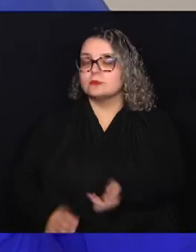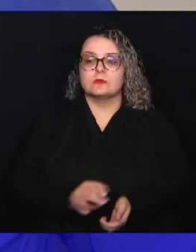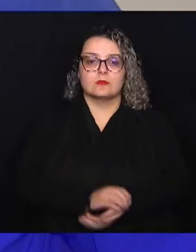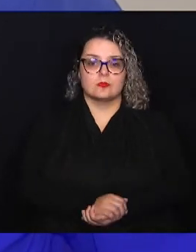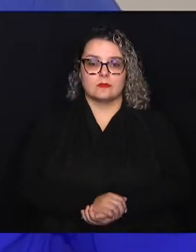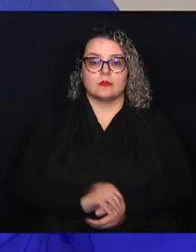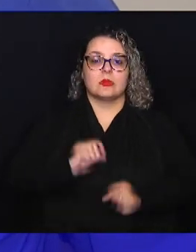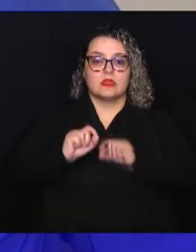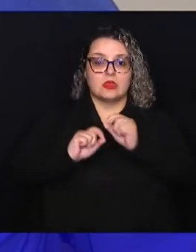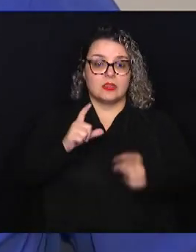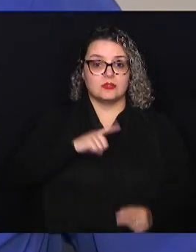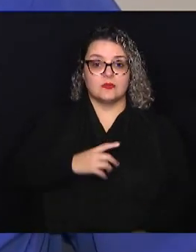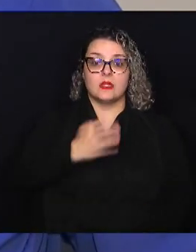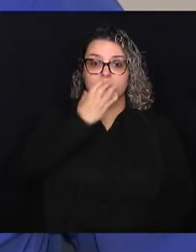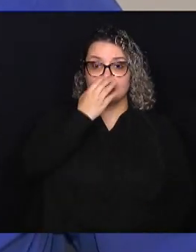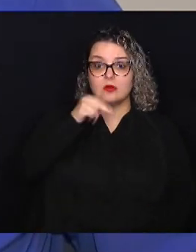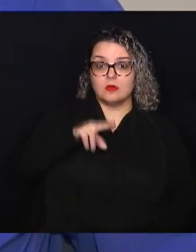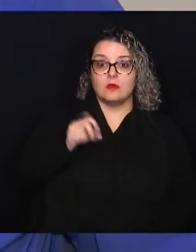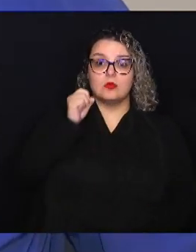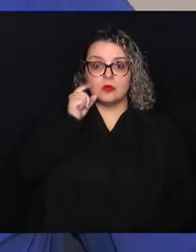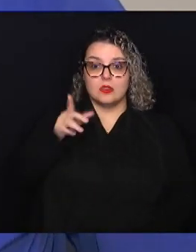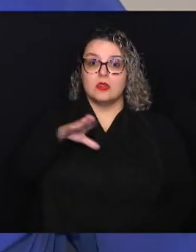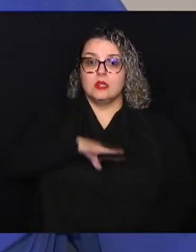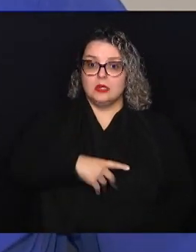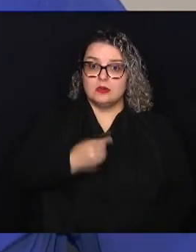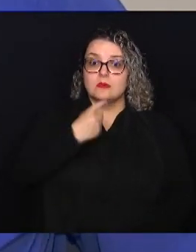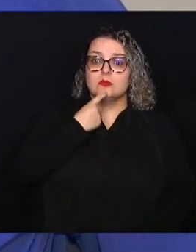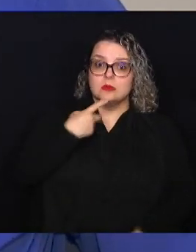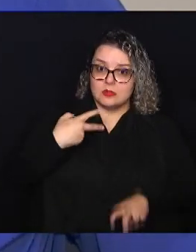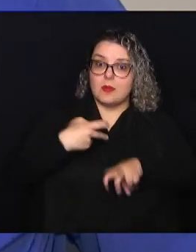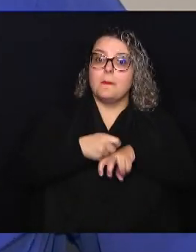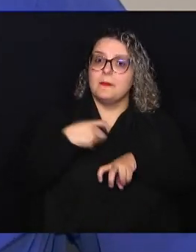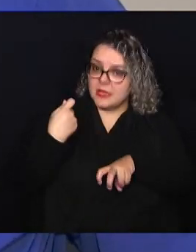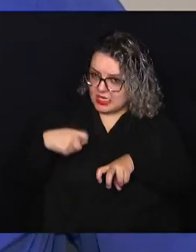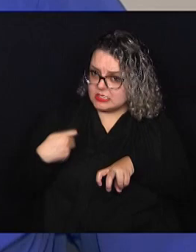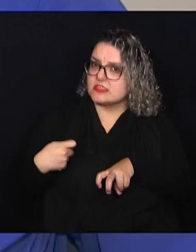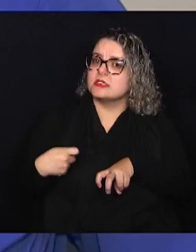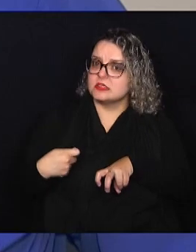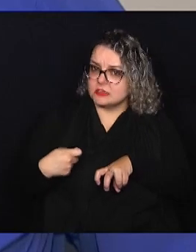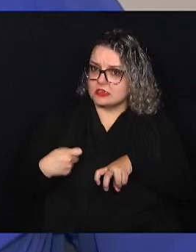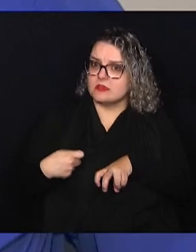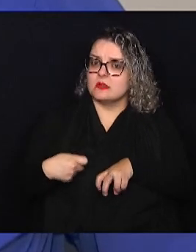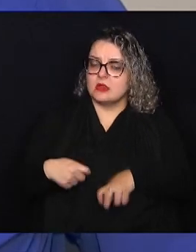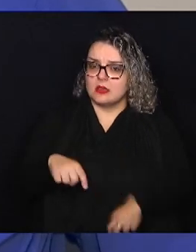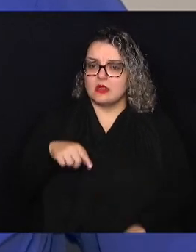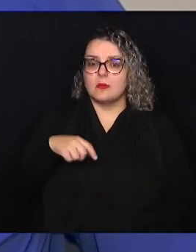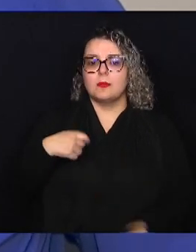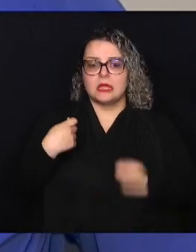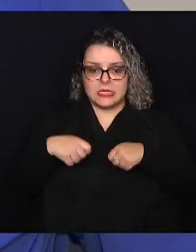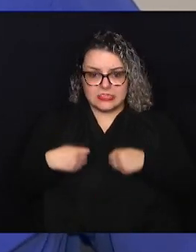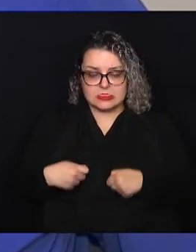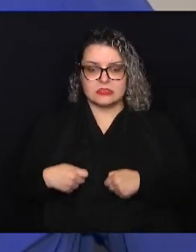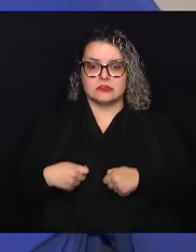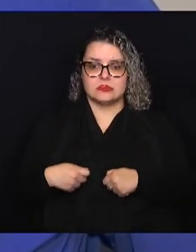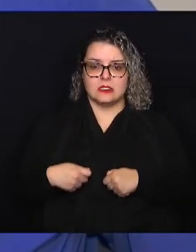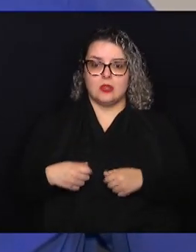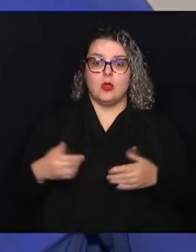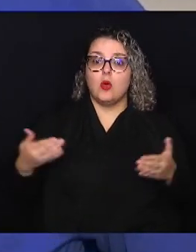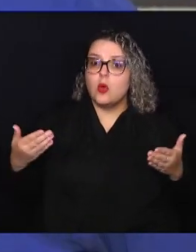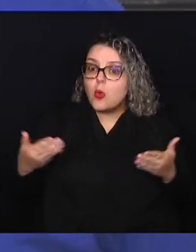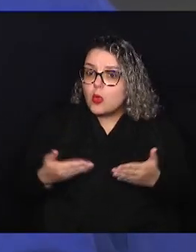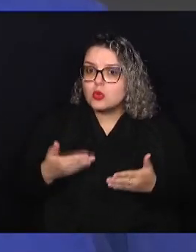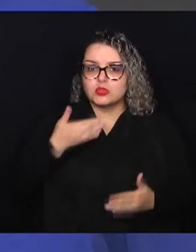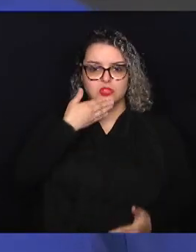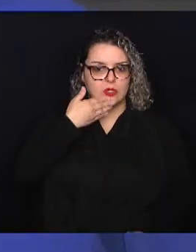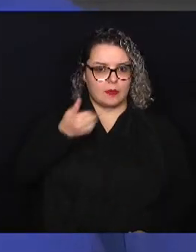cão ou gato em Campinas tem que manter vacinado, viu? Tem que manter vacinado porque hoje é a